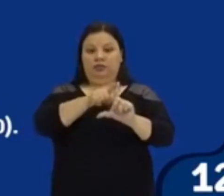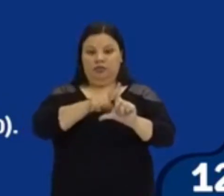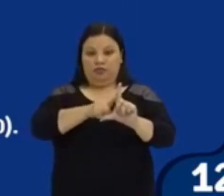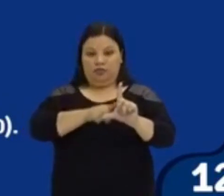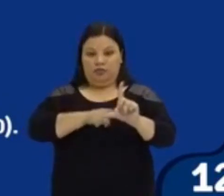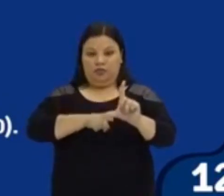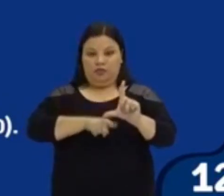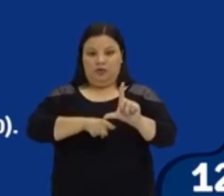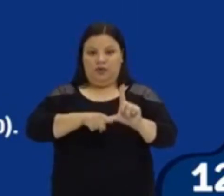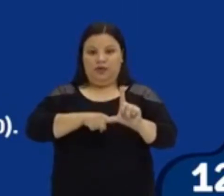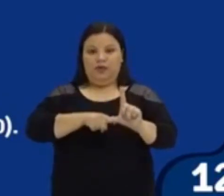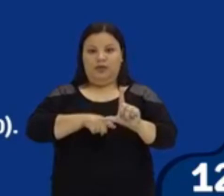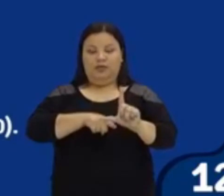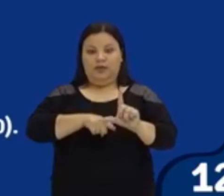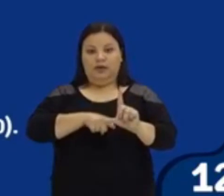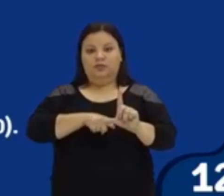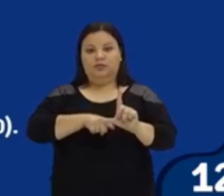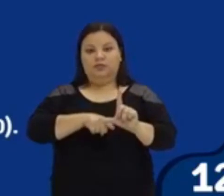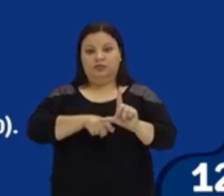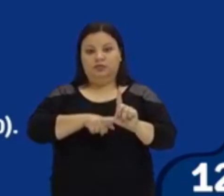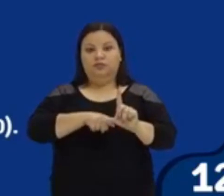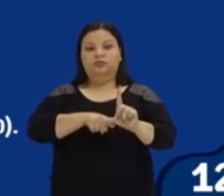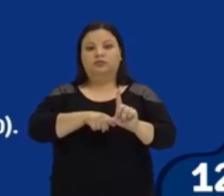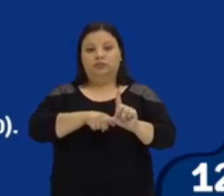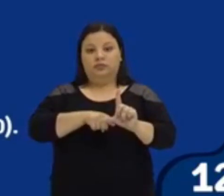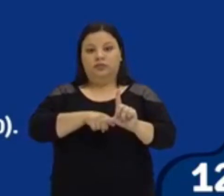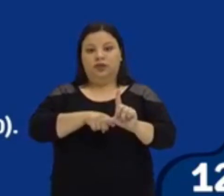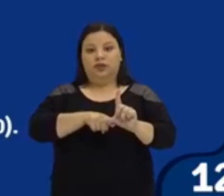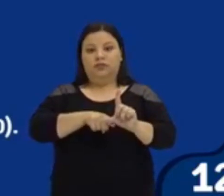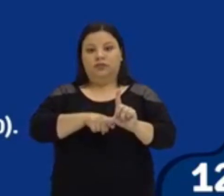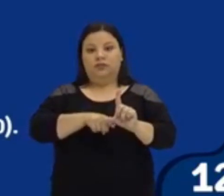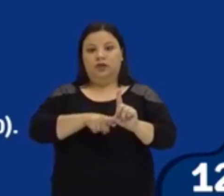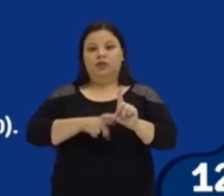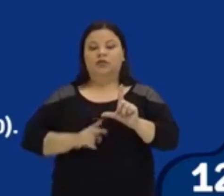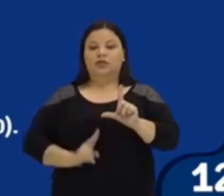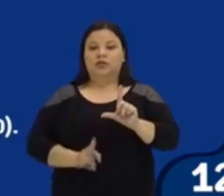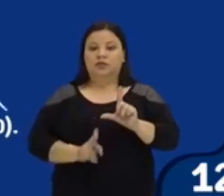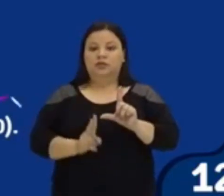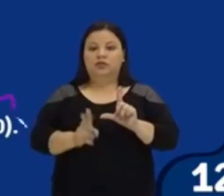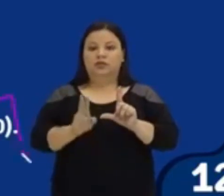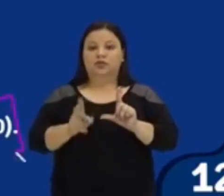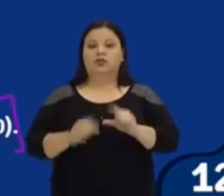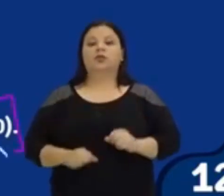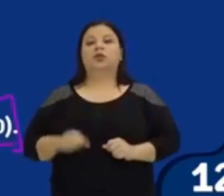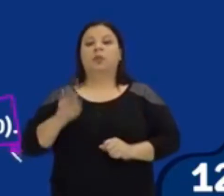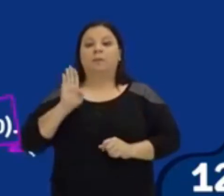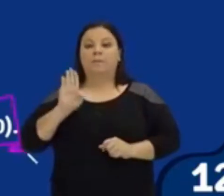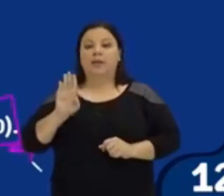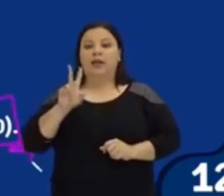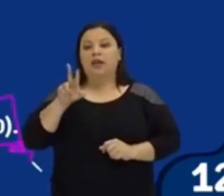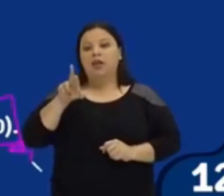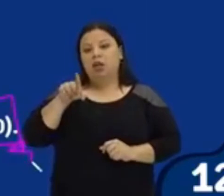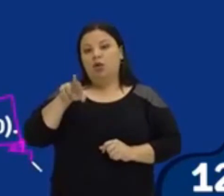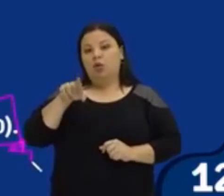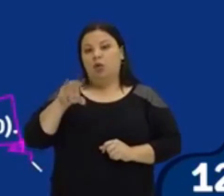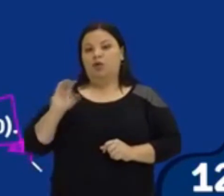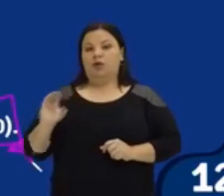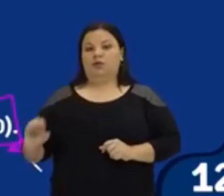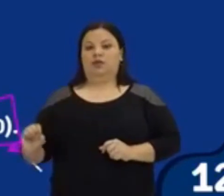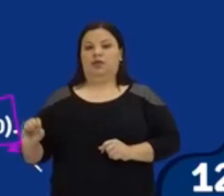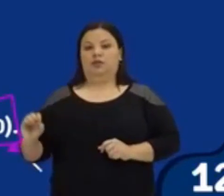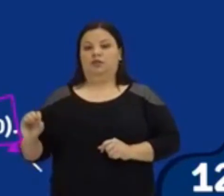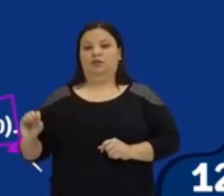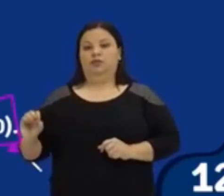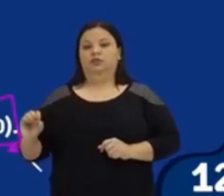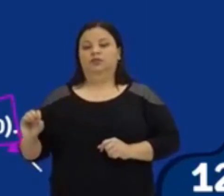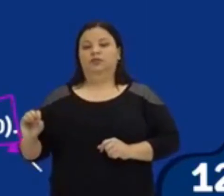no caso, fica constante, né, Hugo? Pode dizer assim? No caso, o valor desse B, ele é justamente igual a zero. Ou seja, é uma